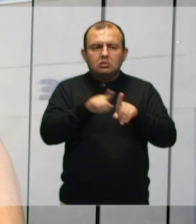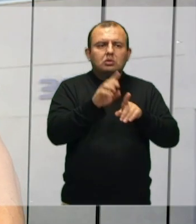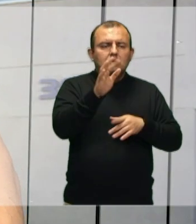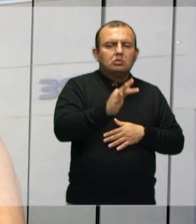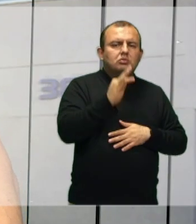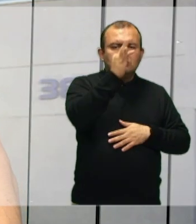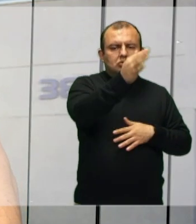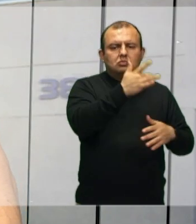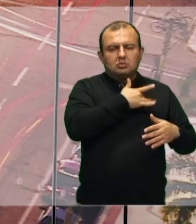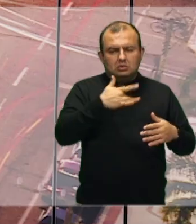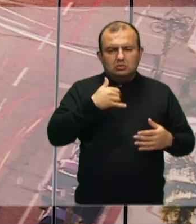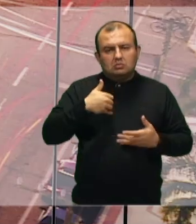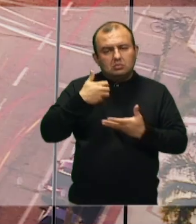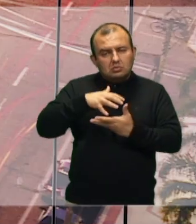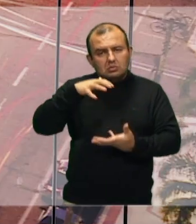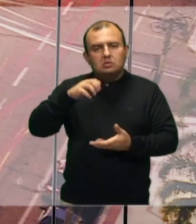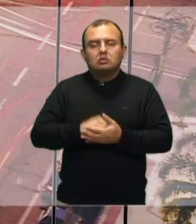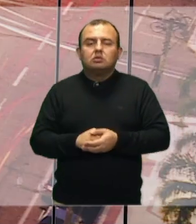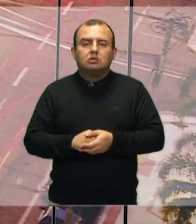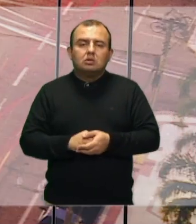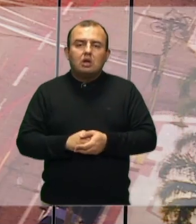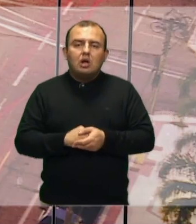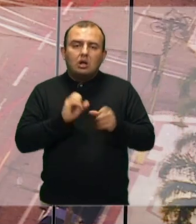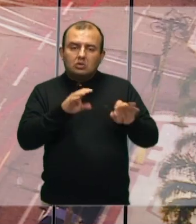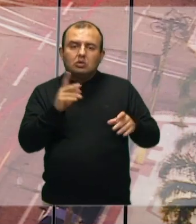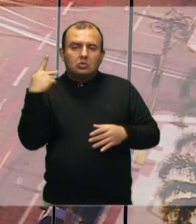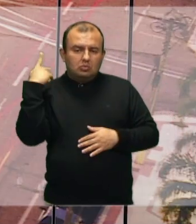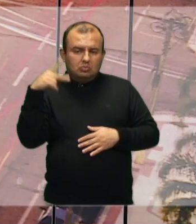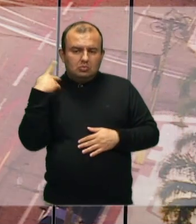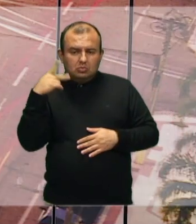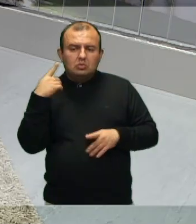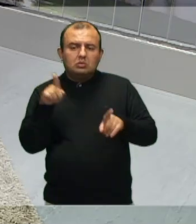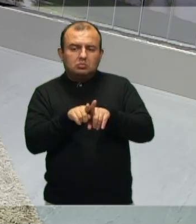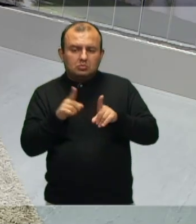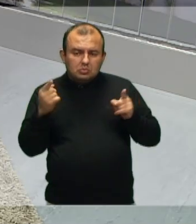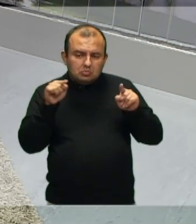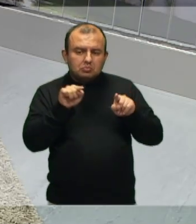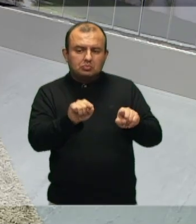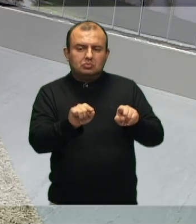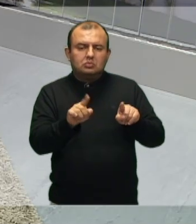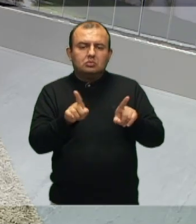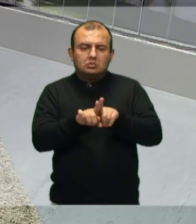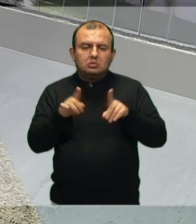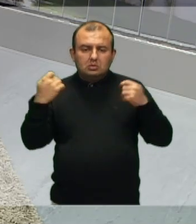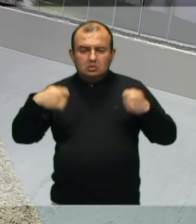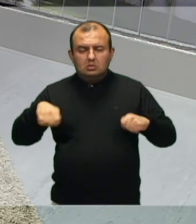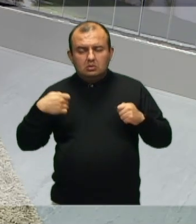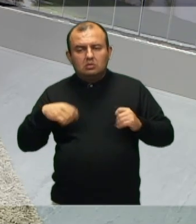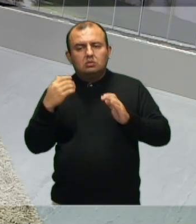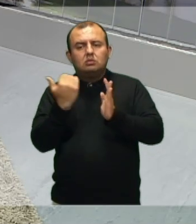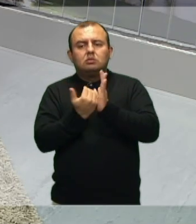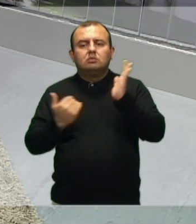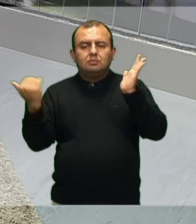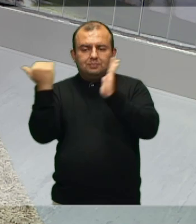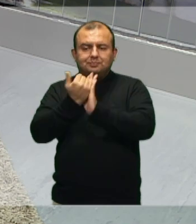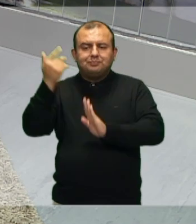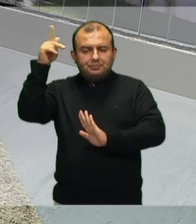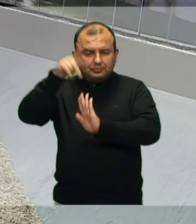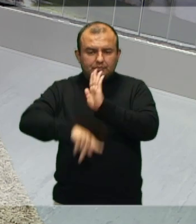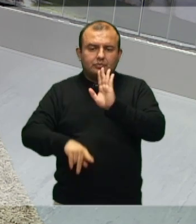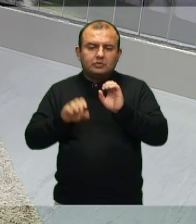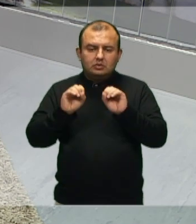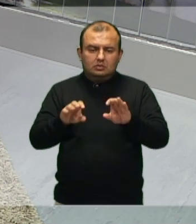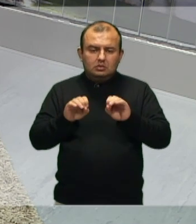idosas. A educação política também caminha nesse sentido, também há uma demanda por mais projetos